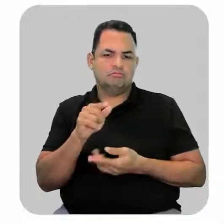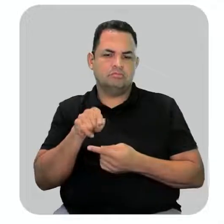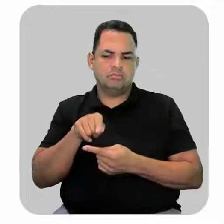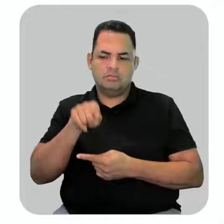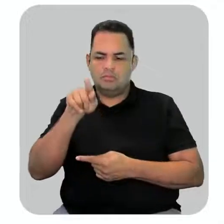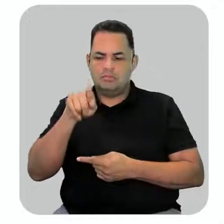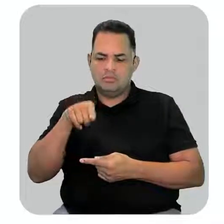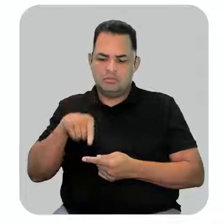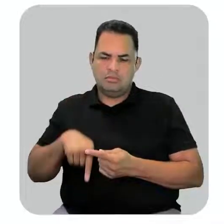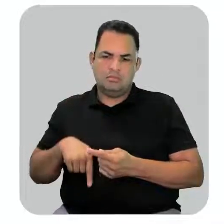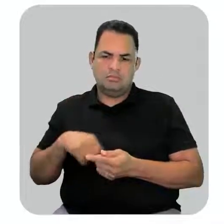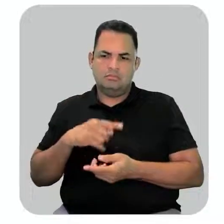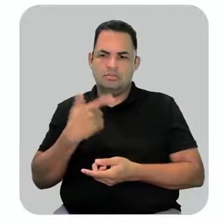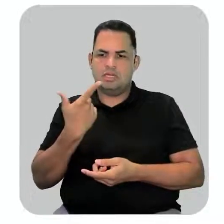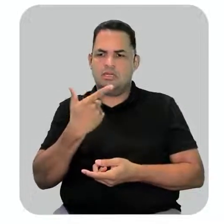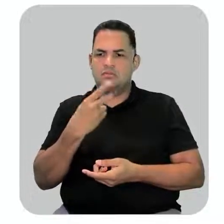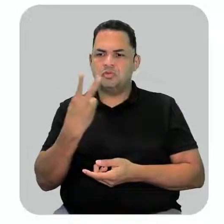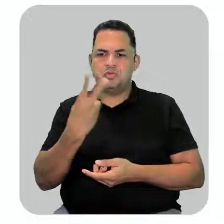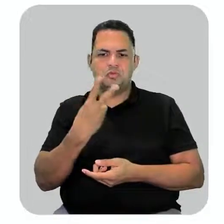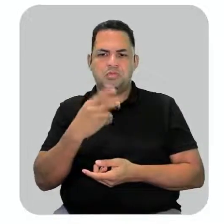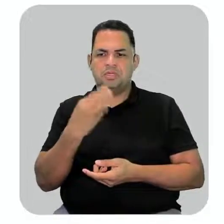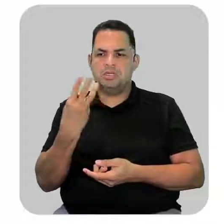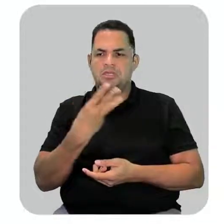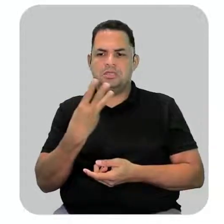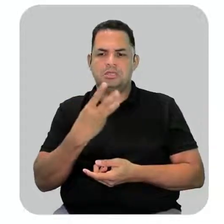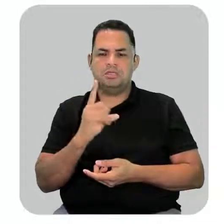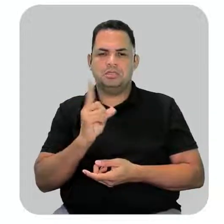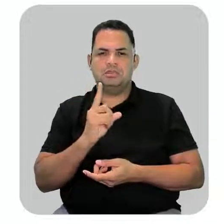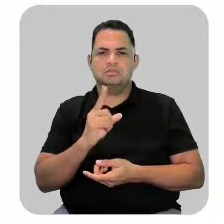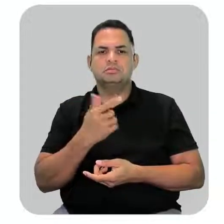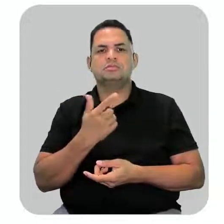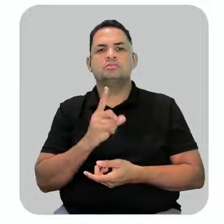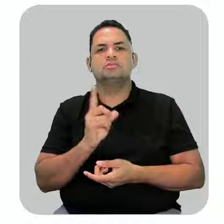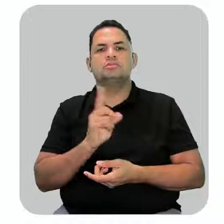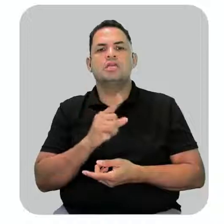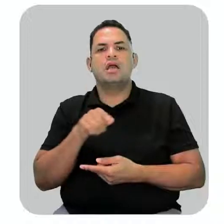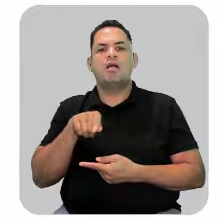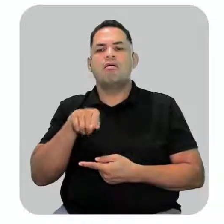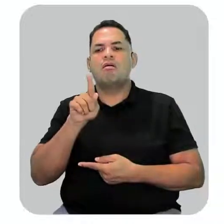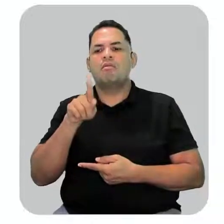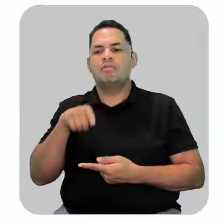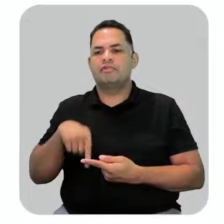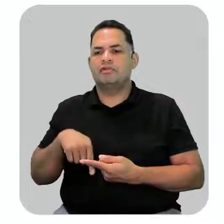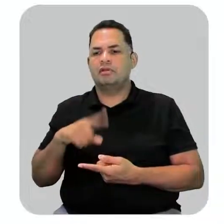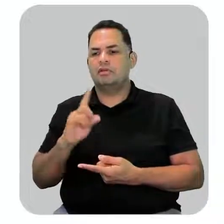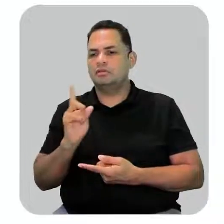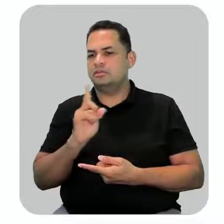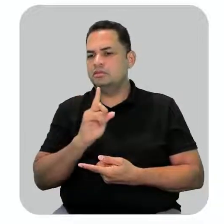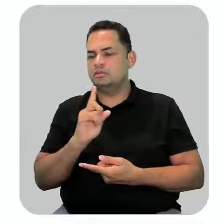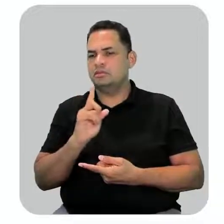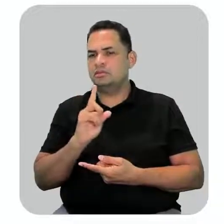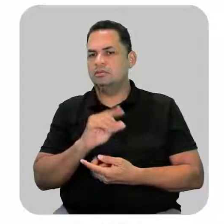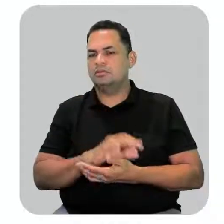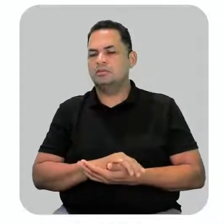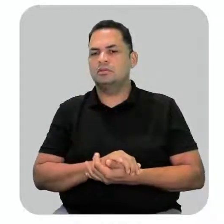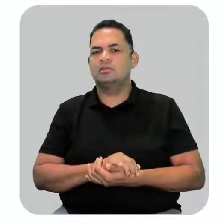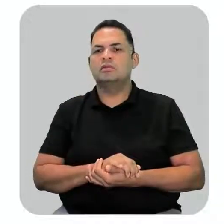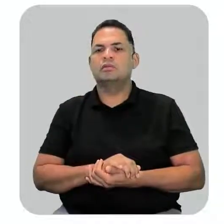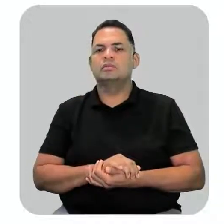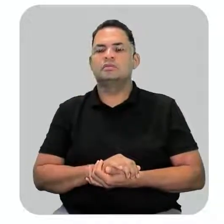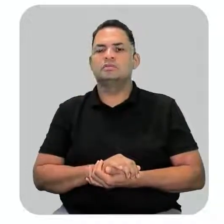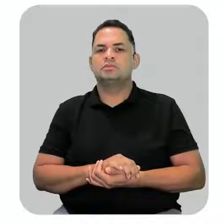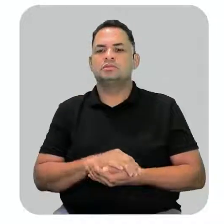do tipo dupla nem tripla e não ramificada. E depois de você dizer